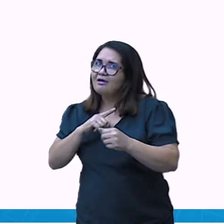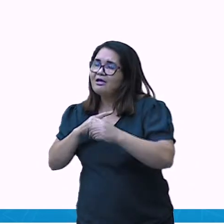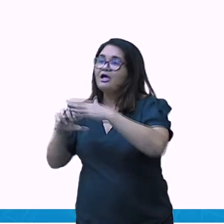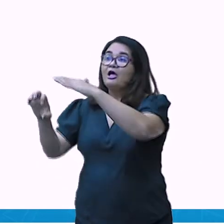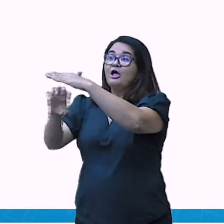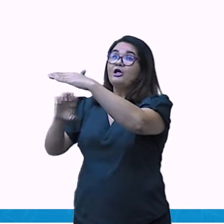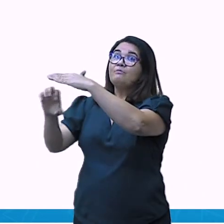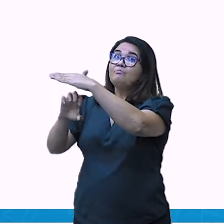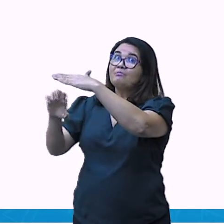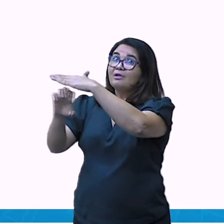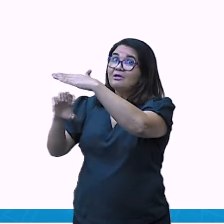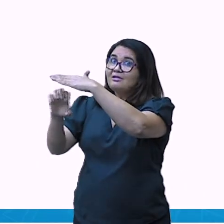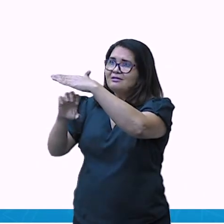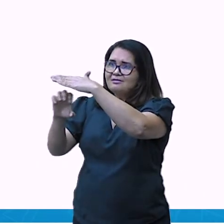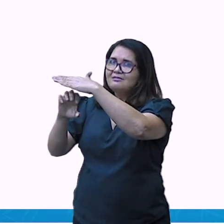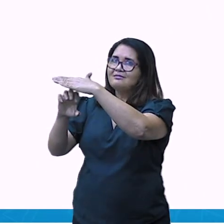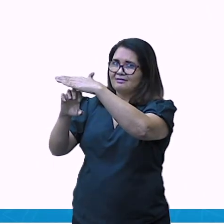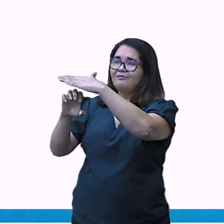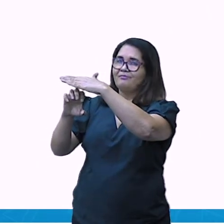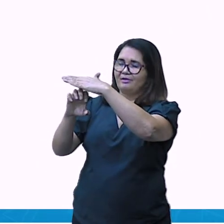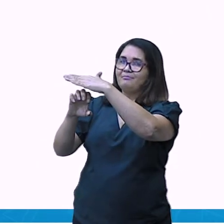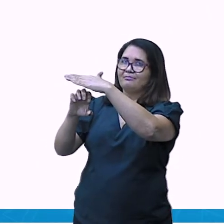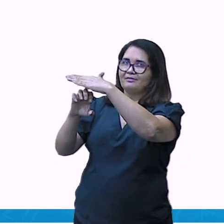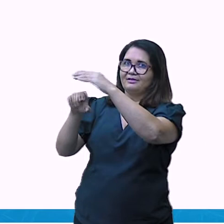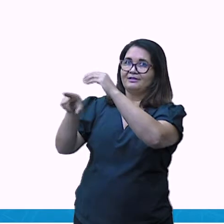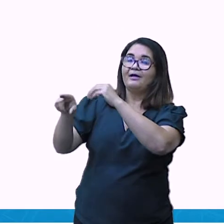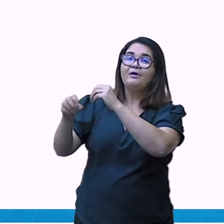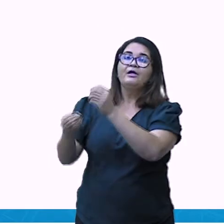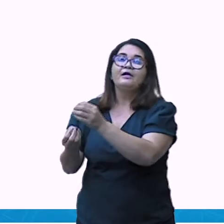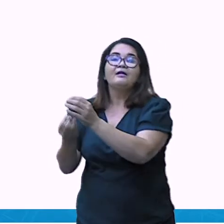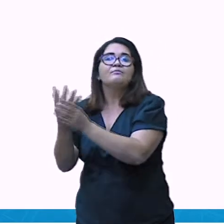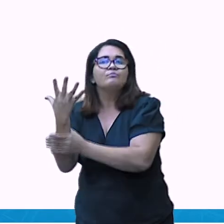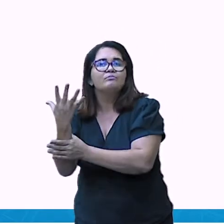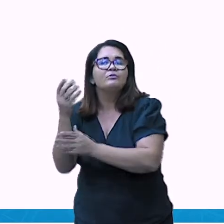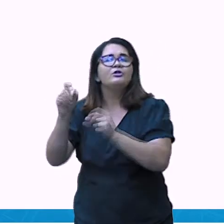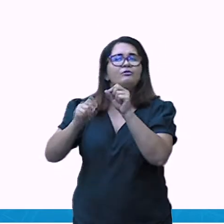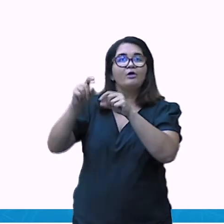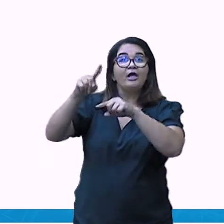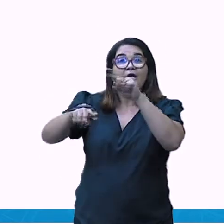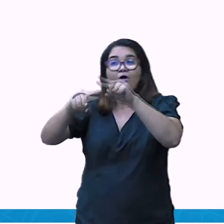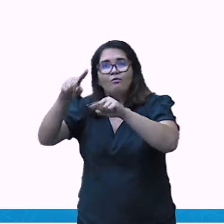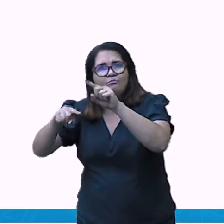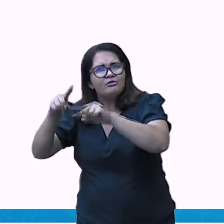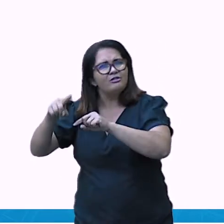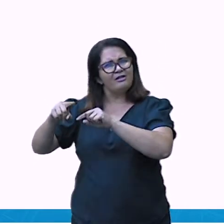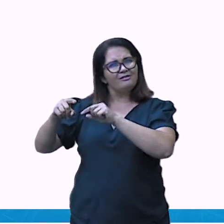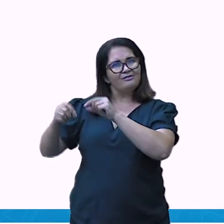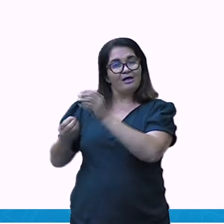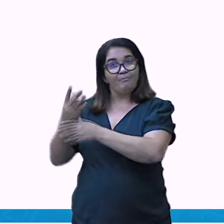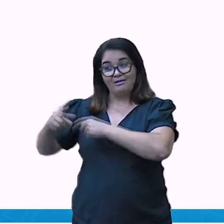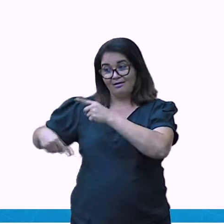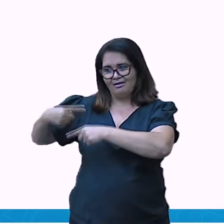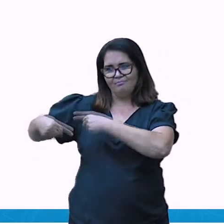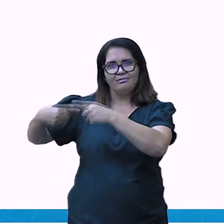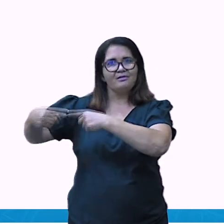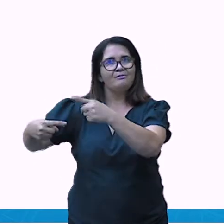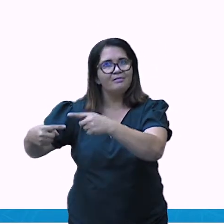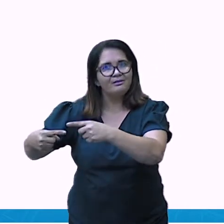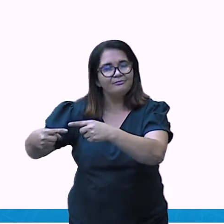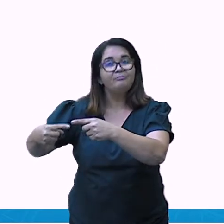utilizam a matéria orgânica de origem vegetal ou animal, né, utilizando aí